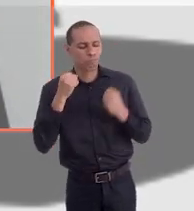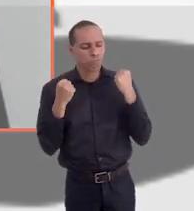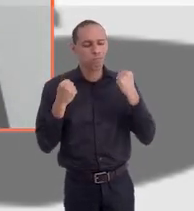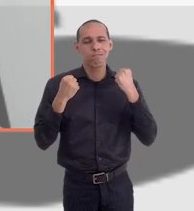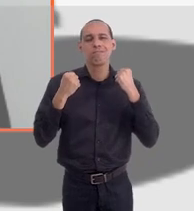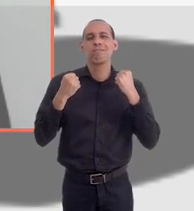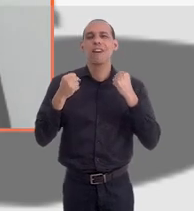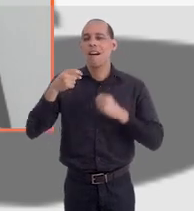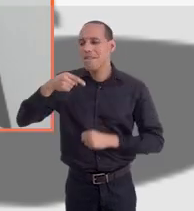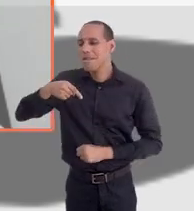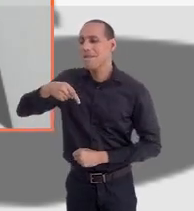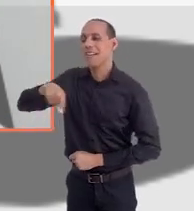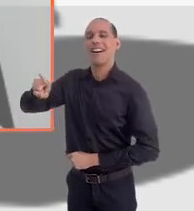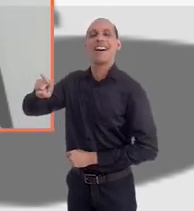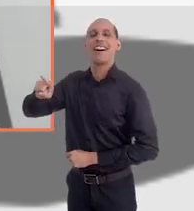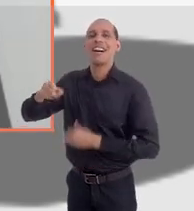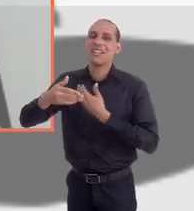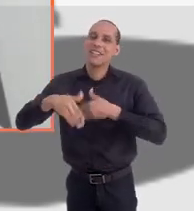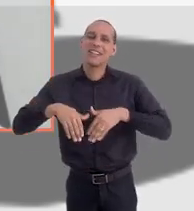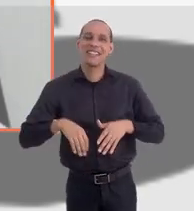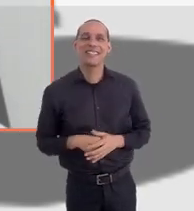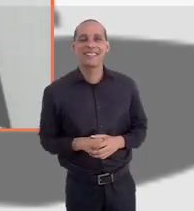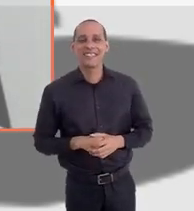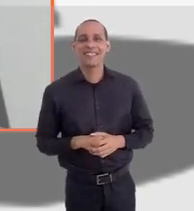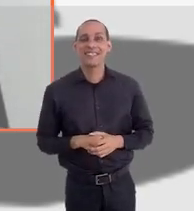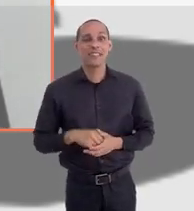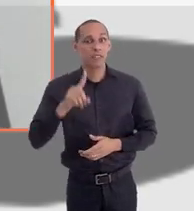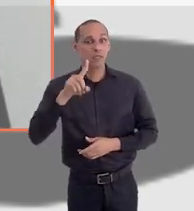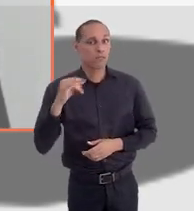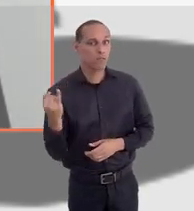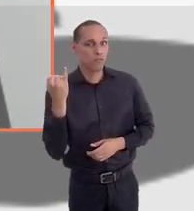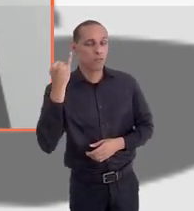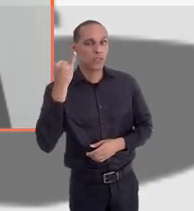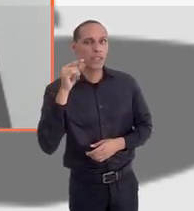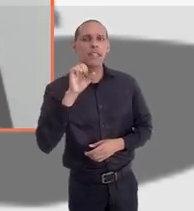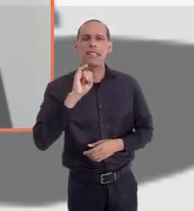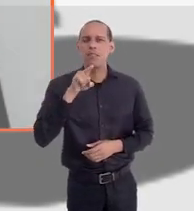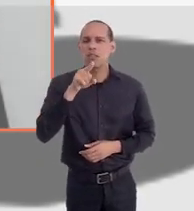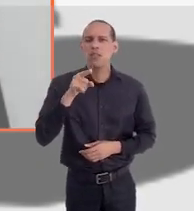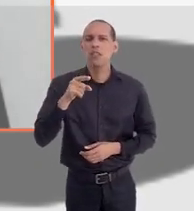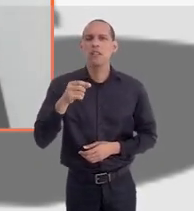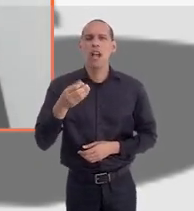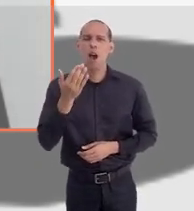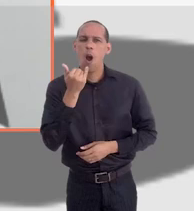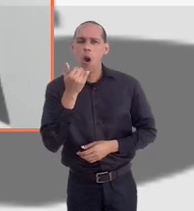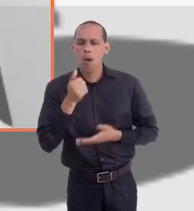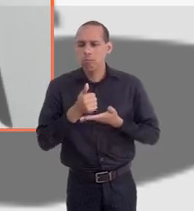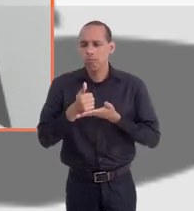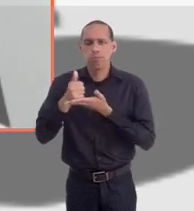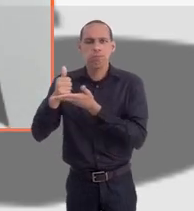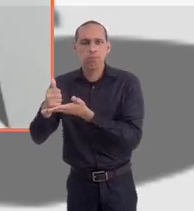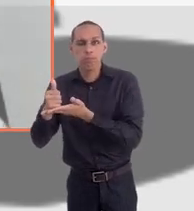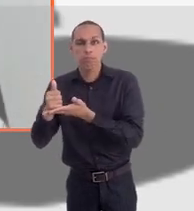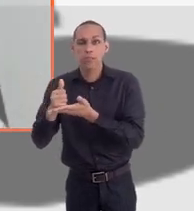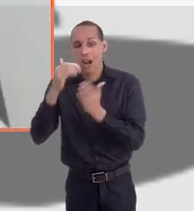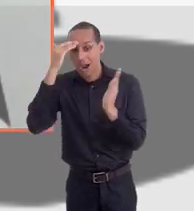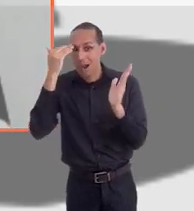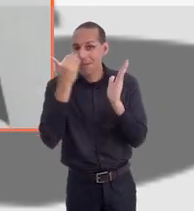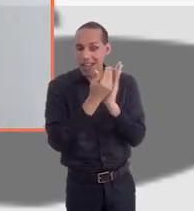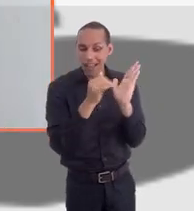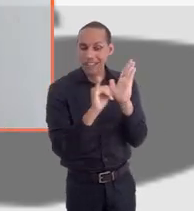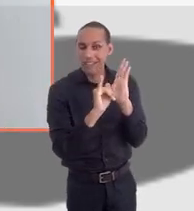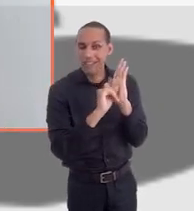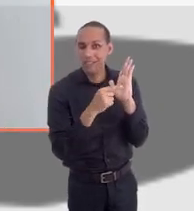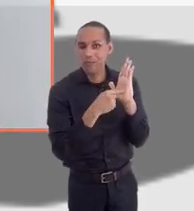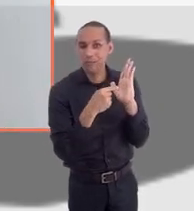reforçado, para você ir fazer a sua prova. Observação importante. Se for levar lanche ou qualquer outra coisa, obedeça o que está escrito